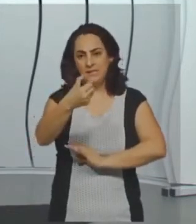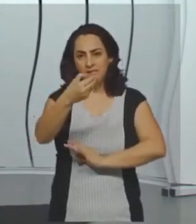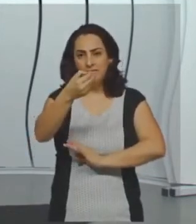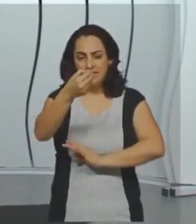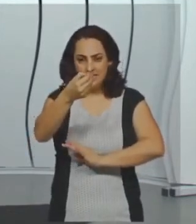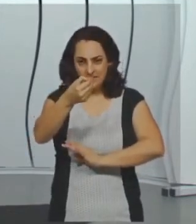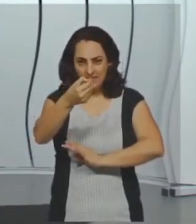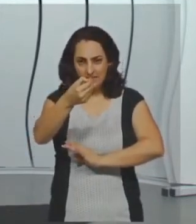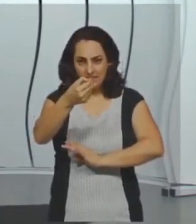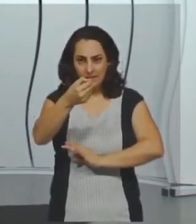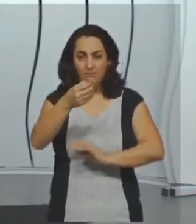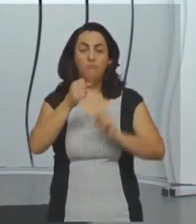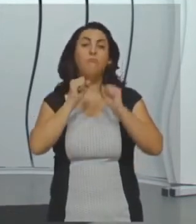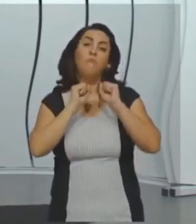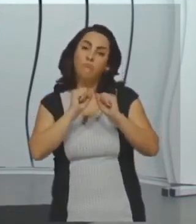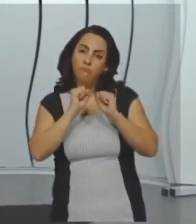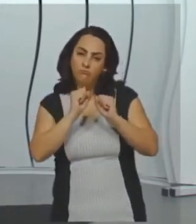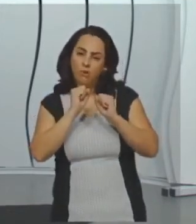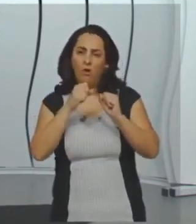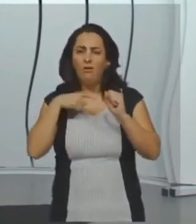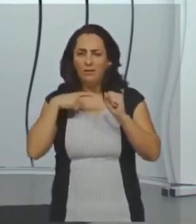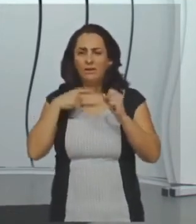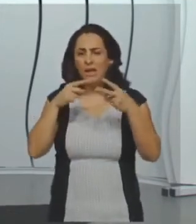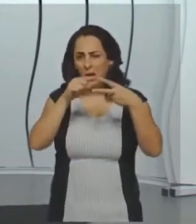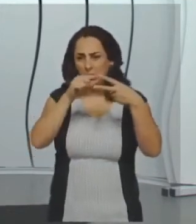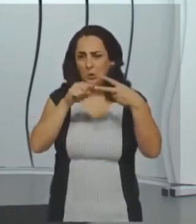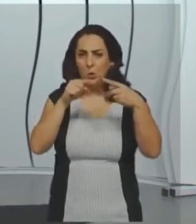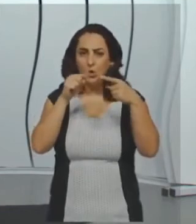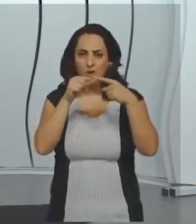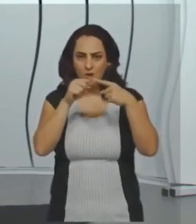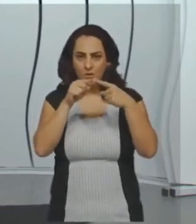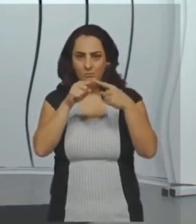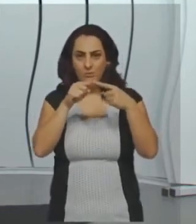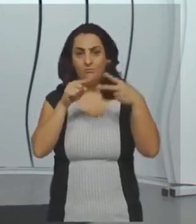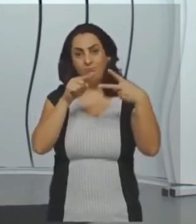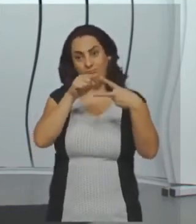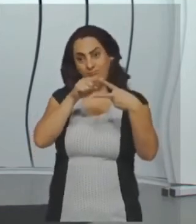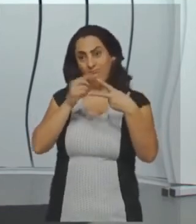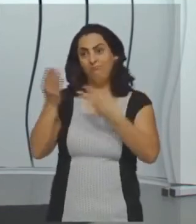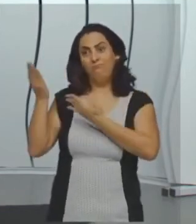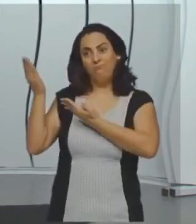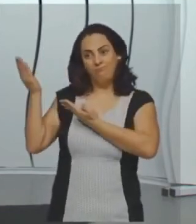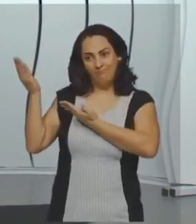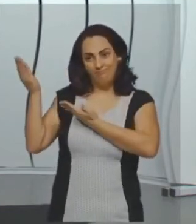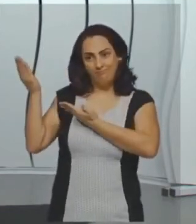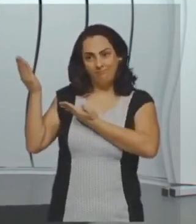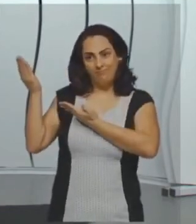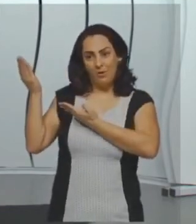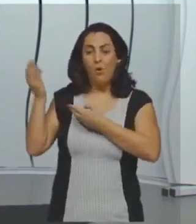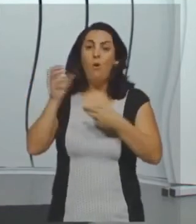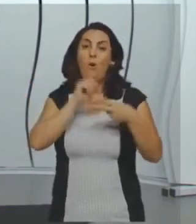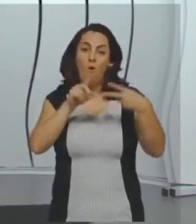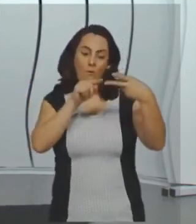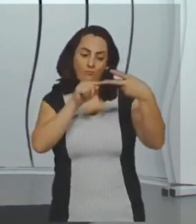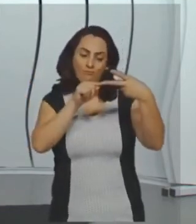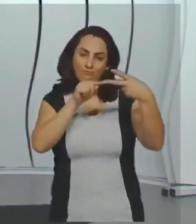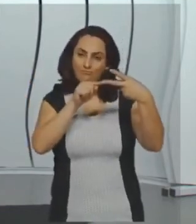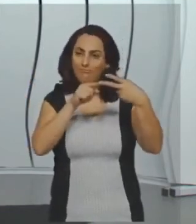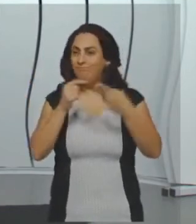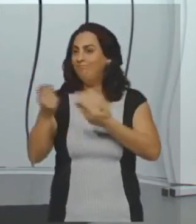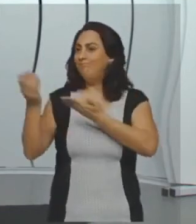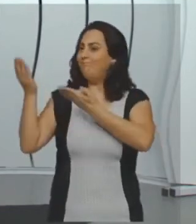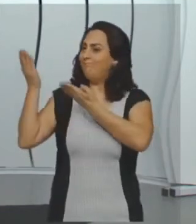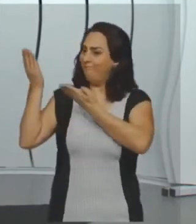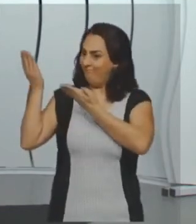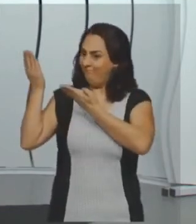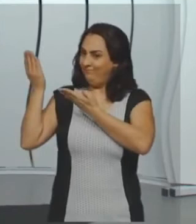de 360 graus, que a gente chama, né? Então, a gente pode comprar um transferidor de 180